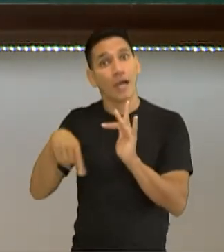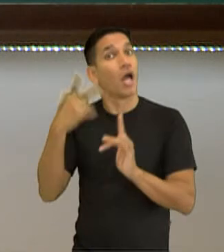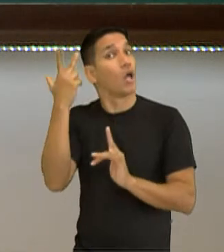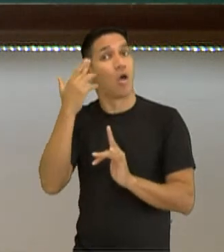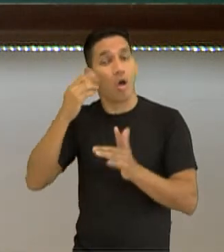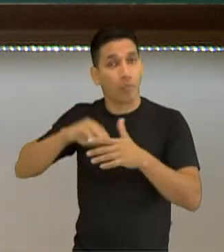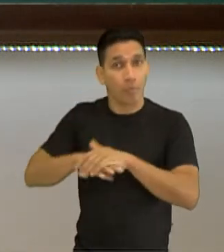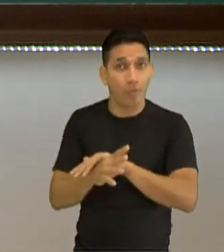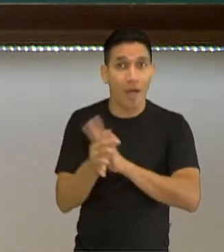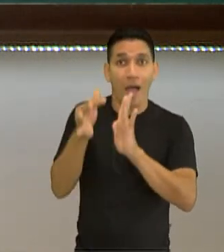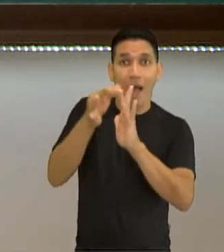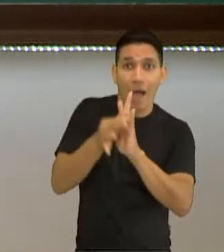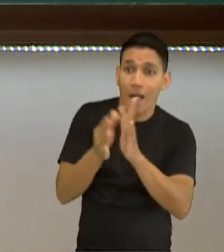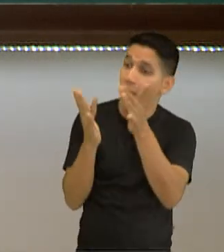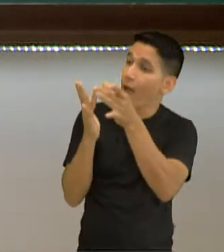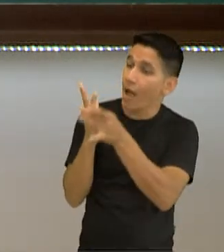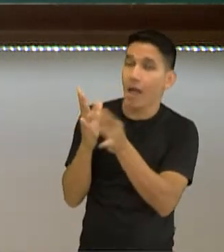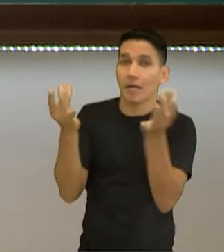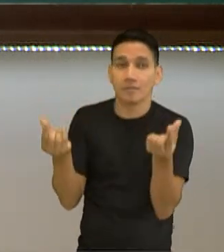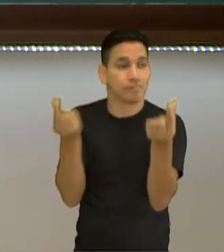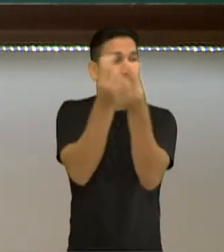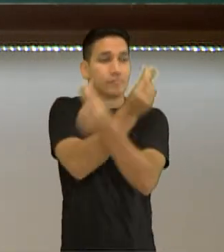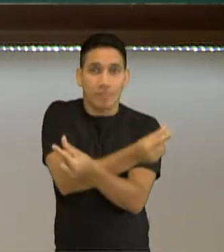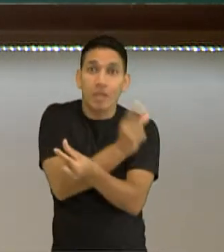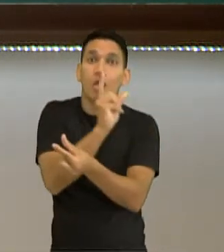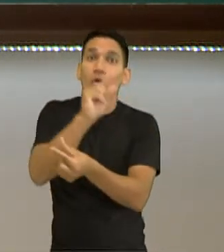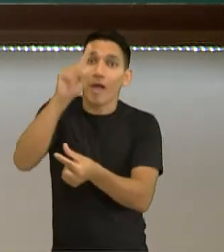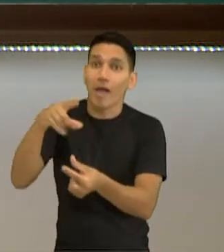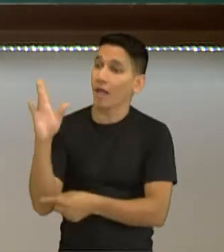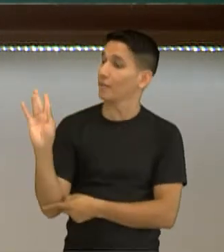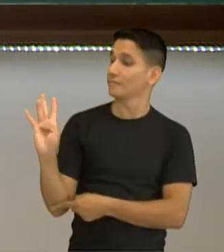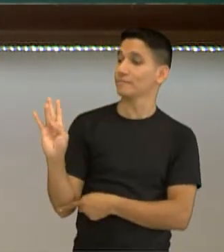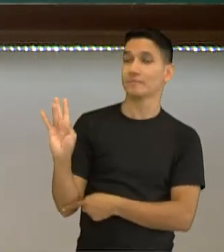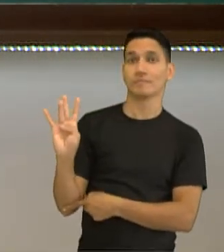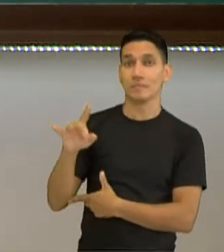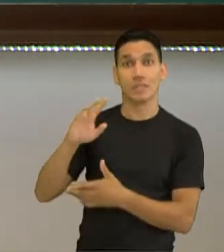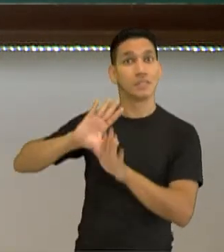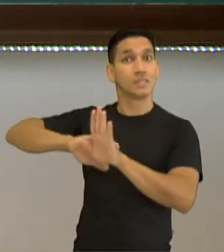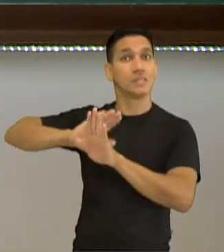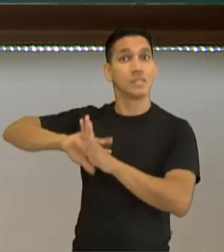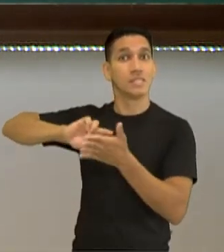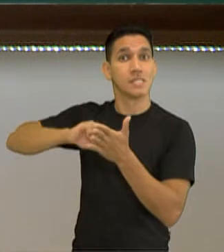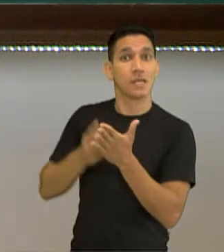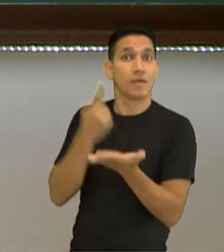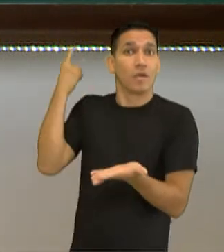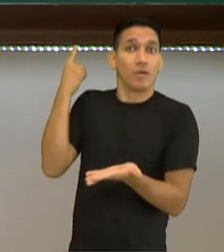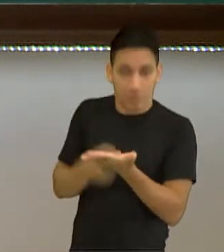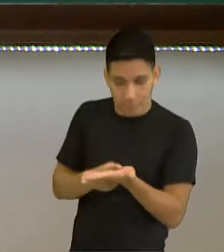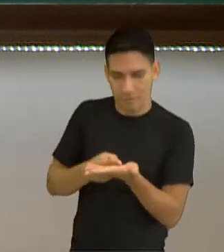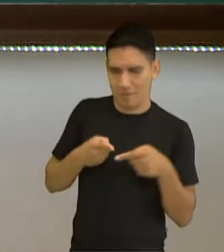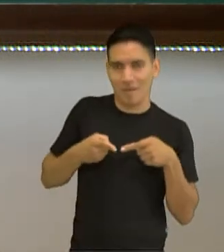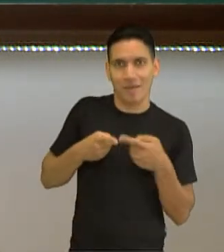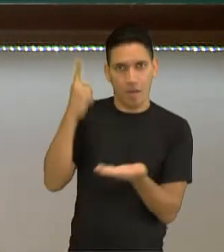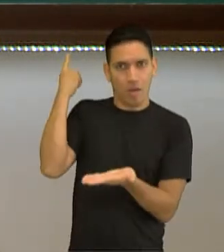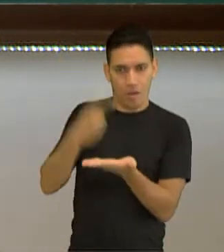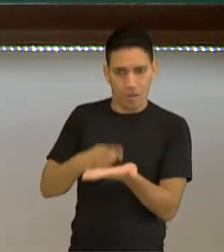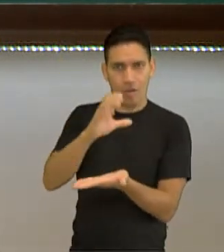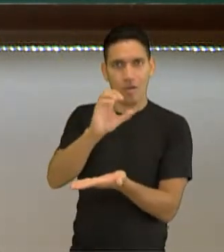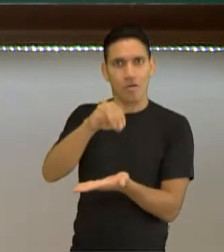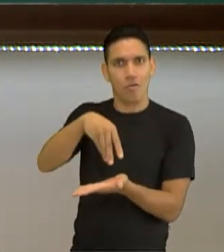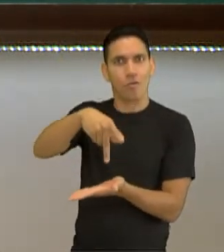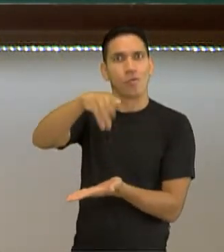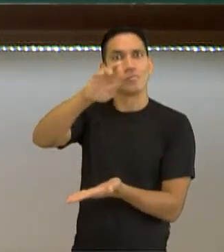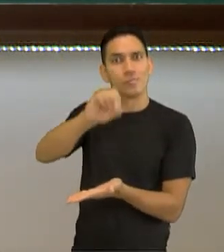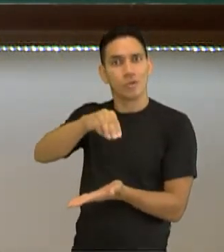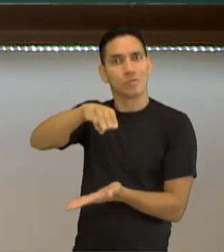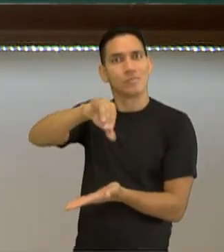trocar alianças. Terem uma aliança de compromisso. Olha o nome já entregando isso. Então, uma